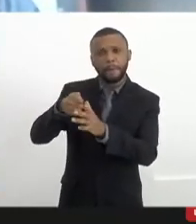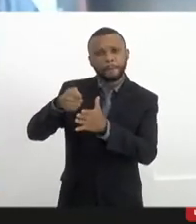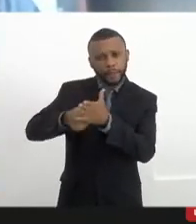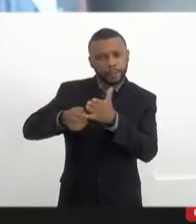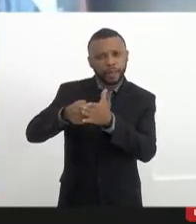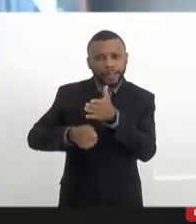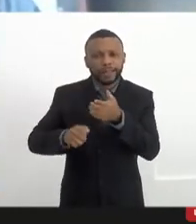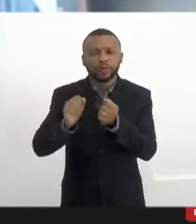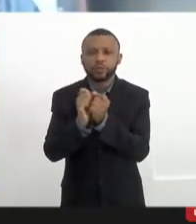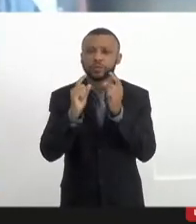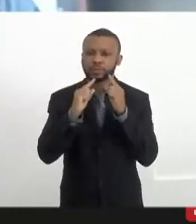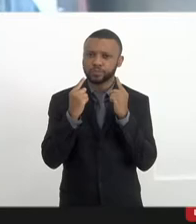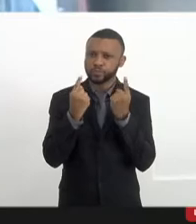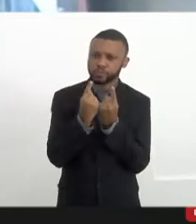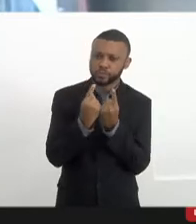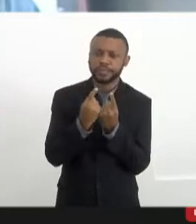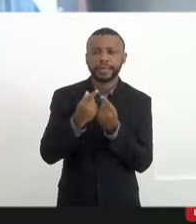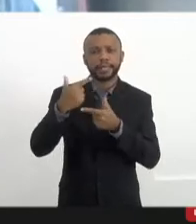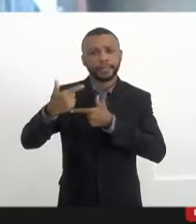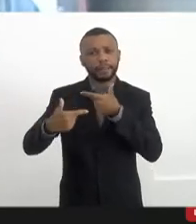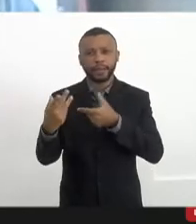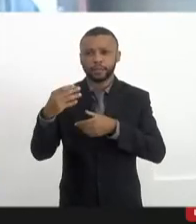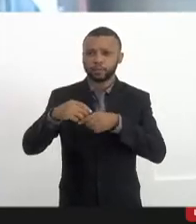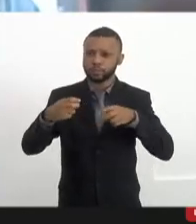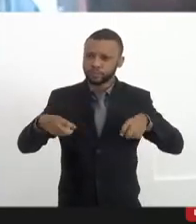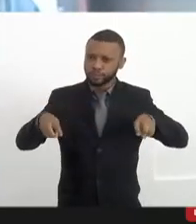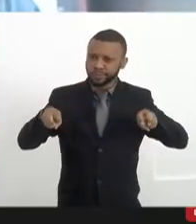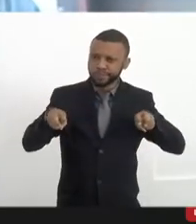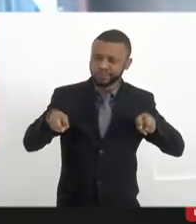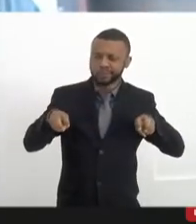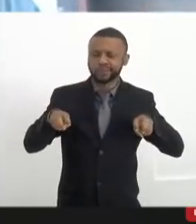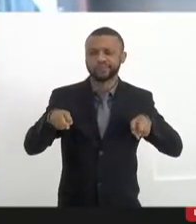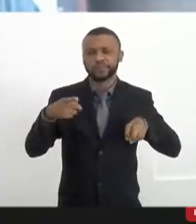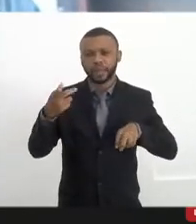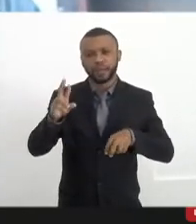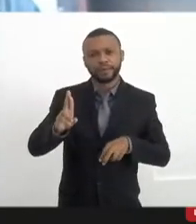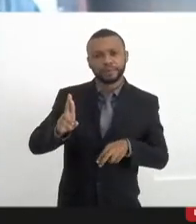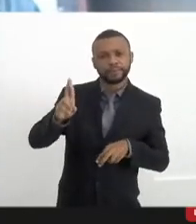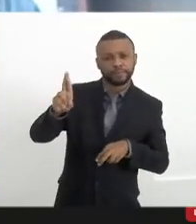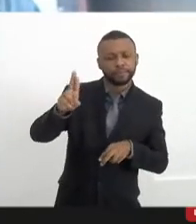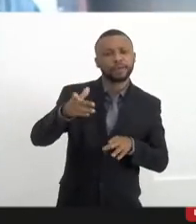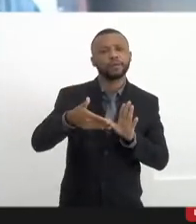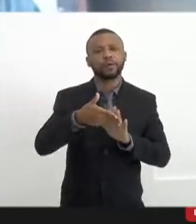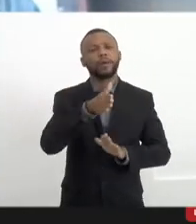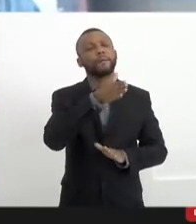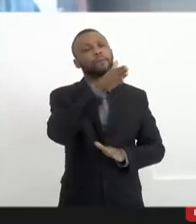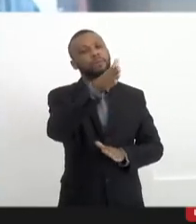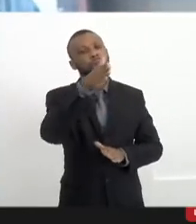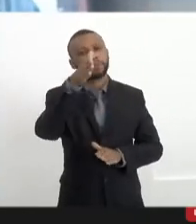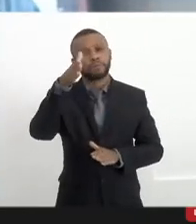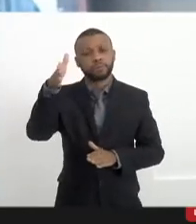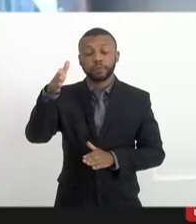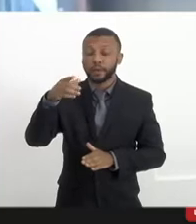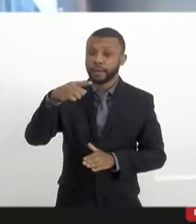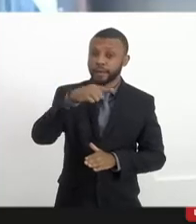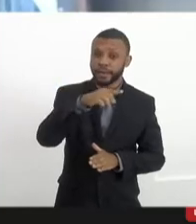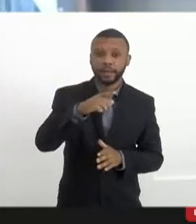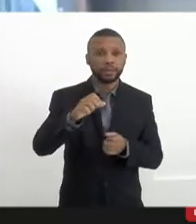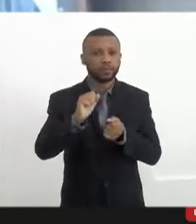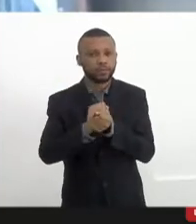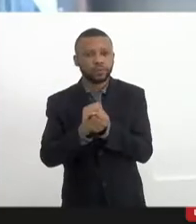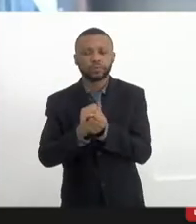audiência, que é do nosso mandato, da frente da POP Goiábia, que, aliás, anda bombando por aí. Eles, junto com o Daniel